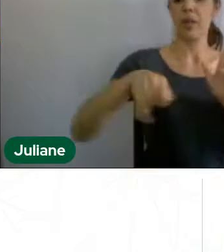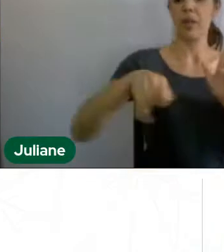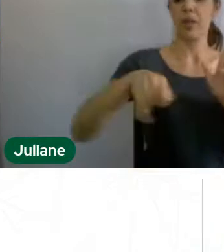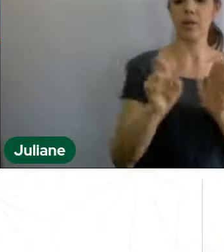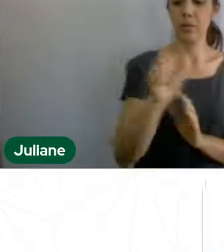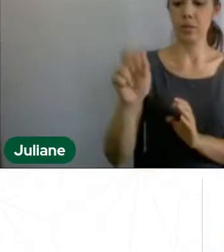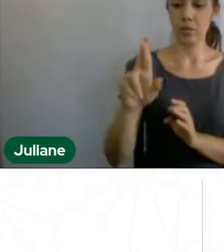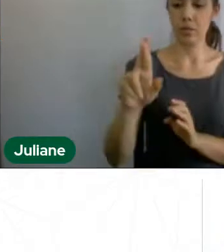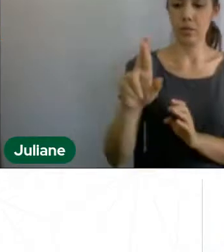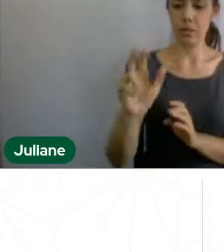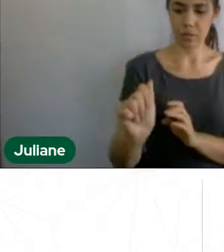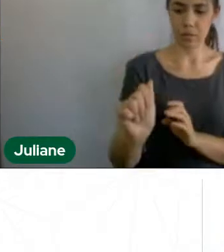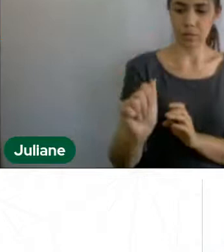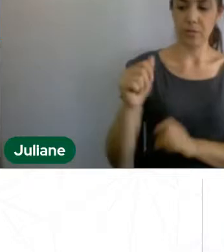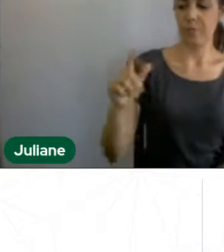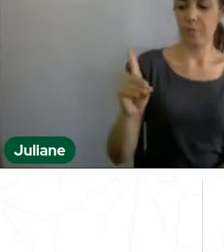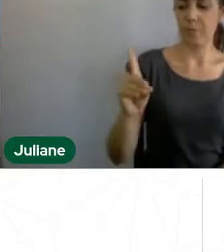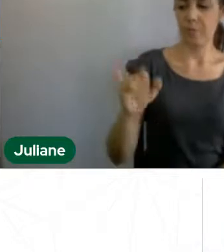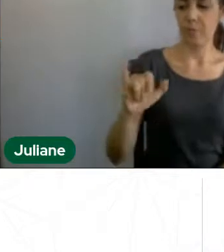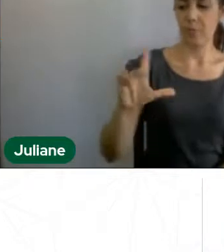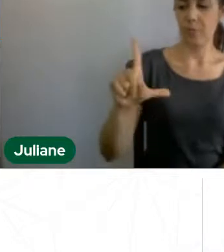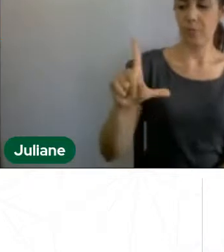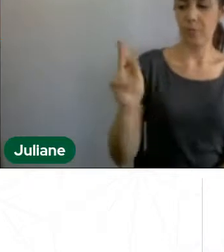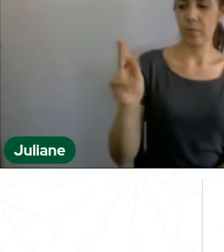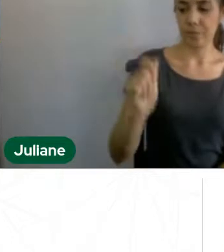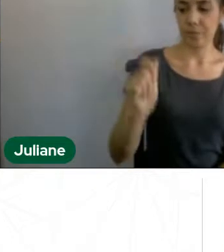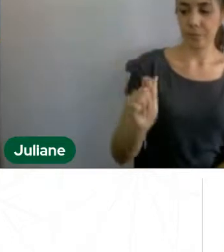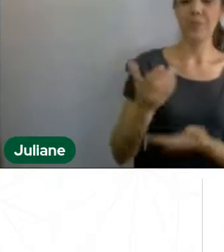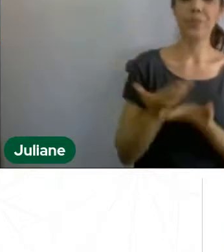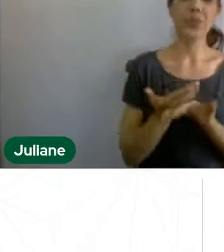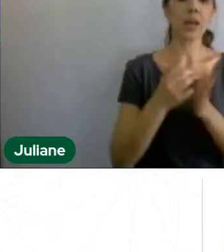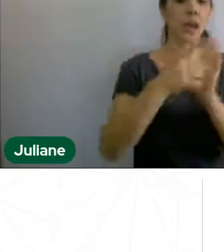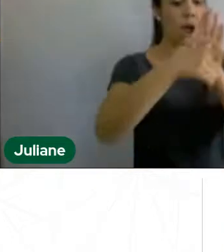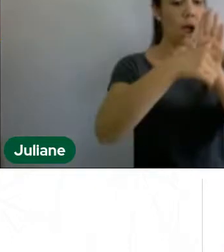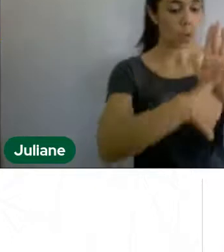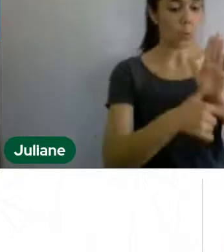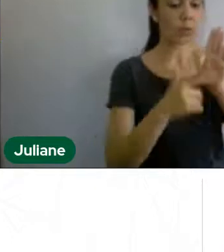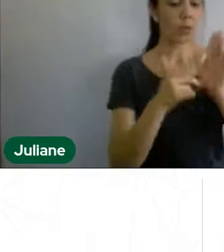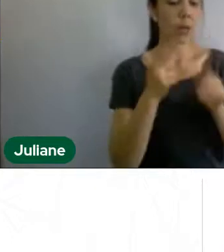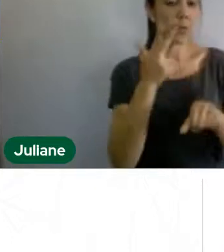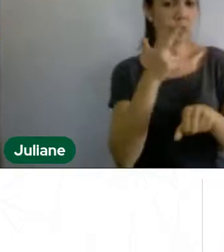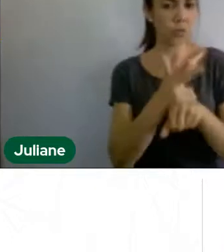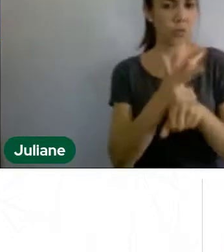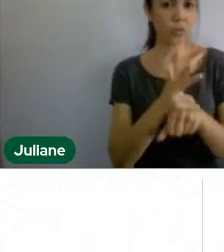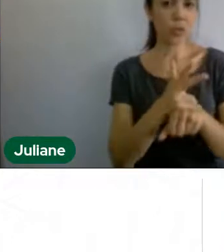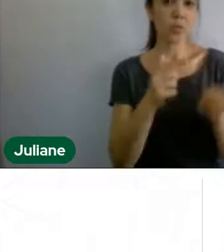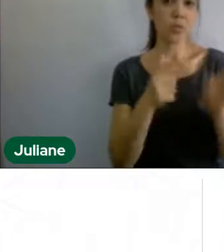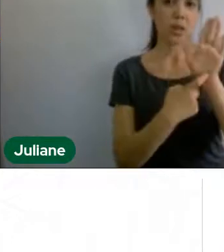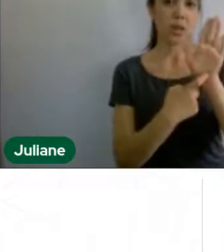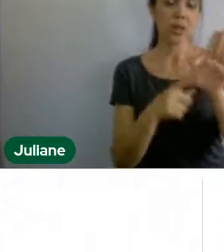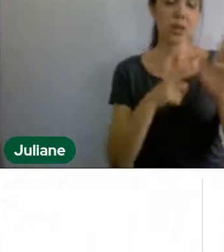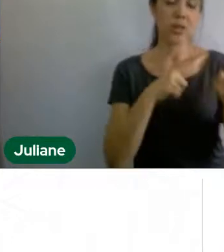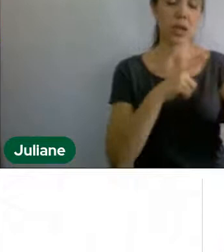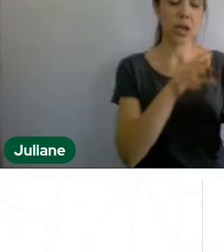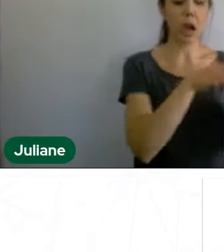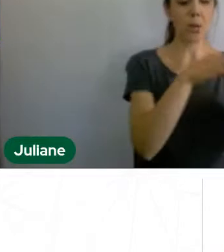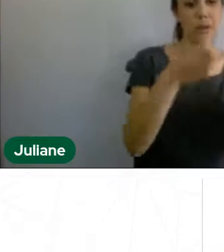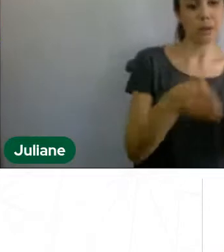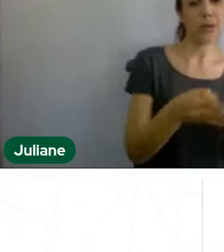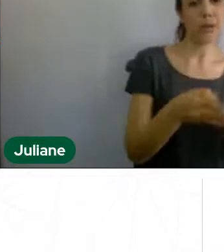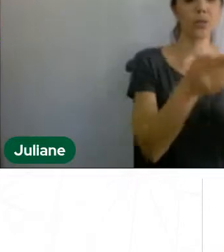e seguimos, então, com a banca, já apresentada, professora Dayana e o professor Rodrigo. Então, Jussara,